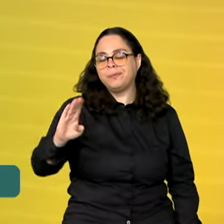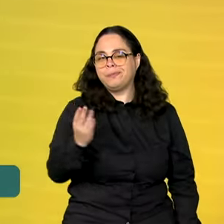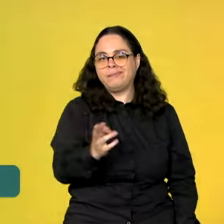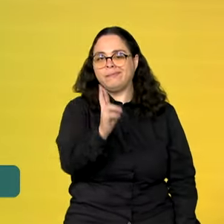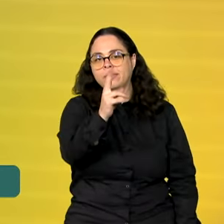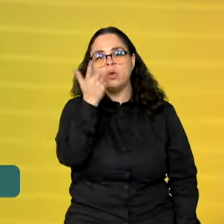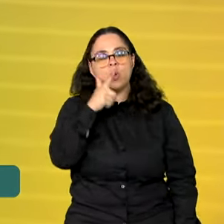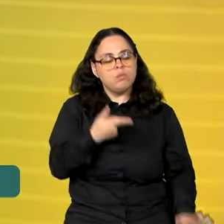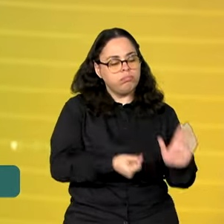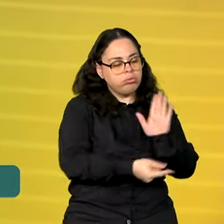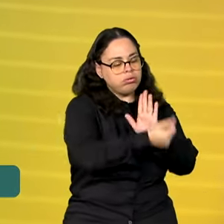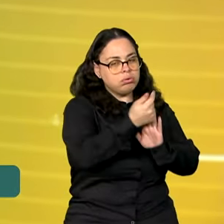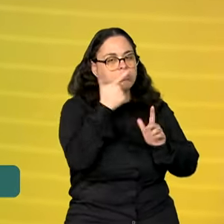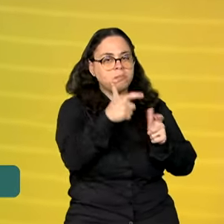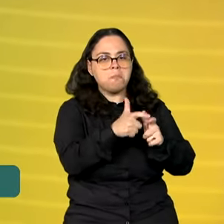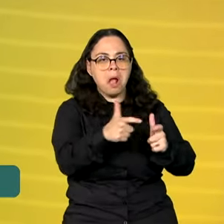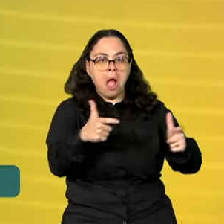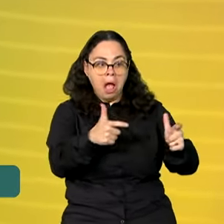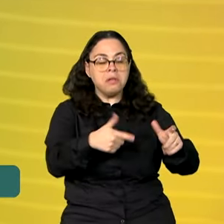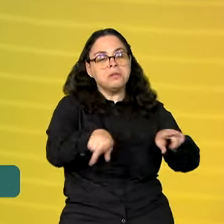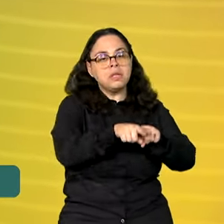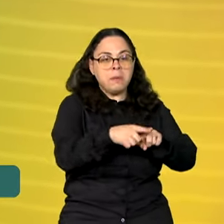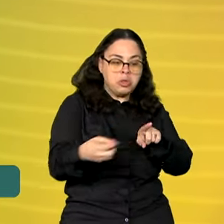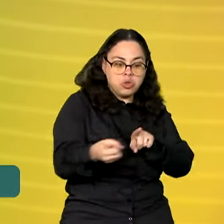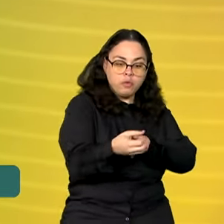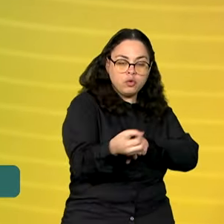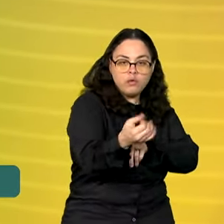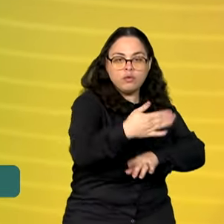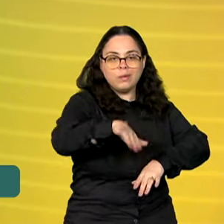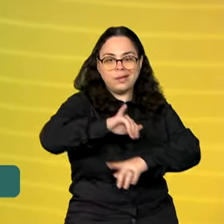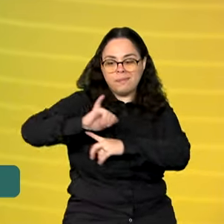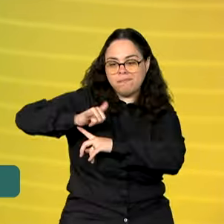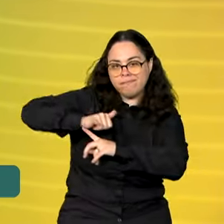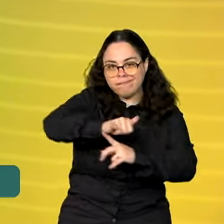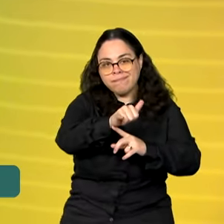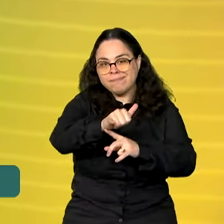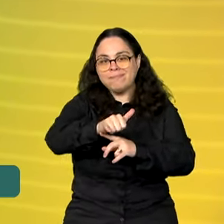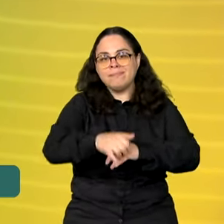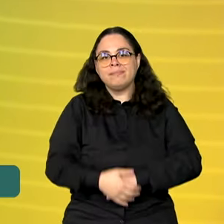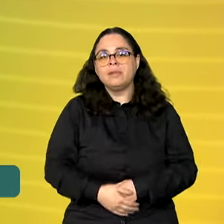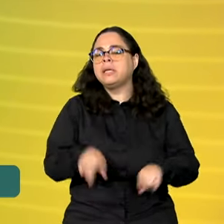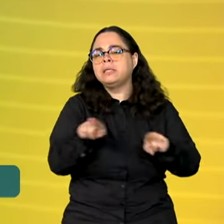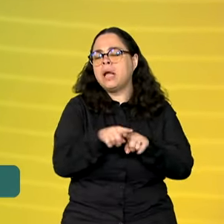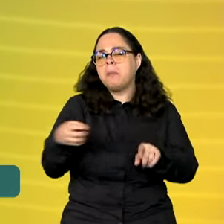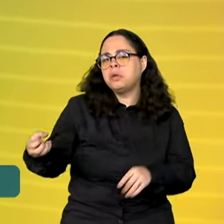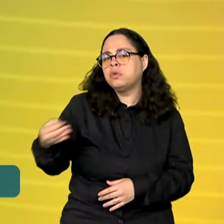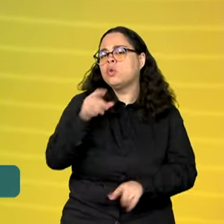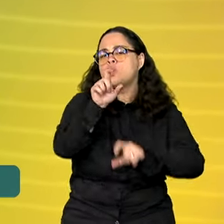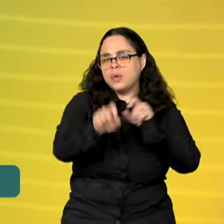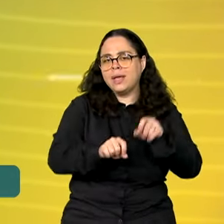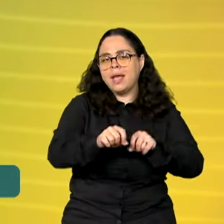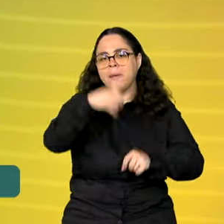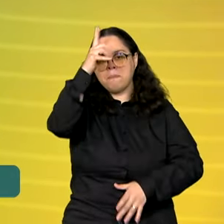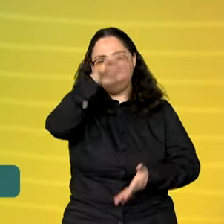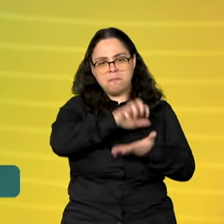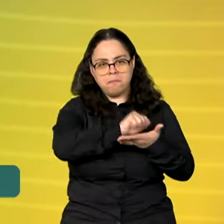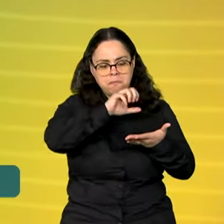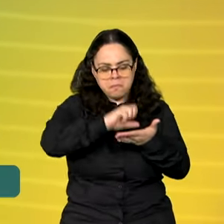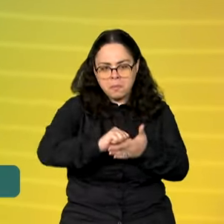em financiamentos para ampliar e renovar a frota aérea brasileira. Outra novidade é o cadastro de